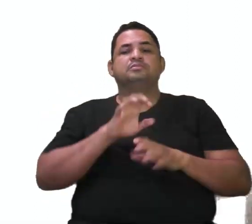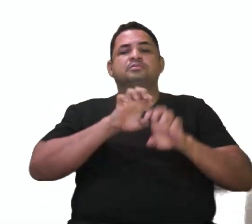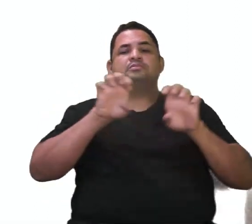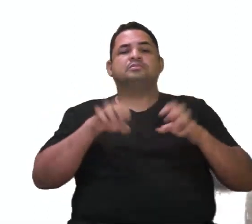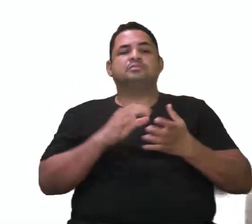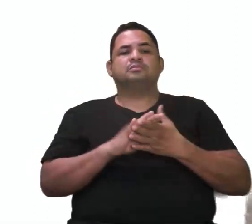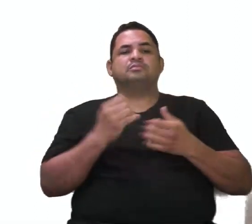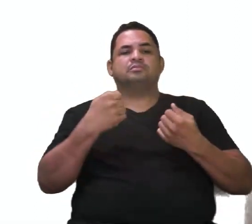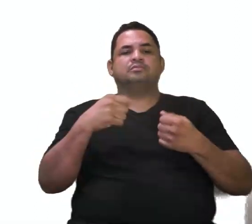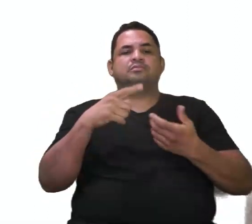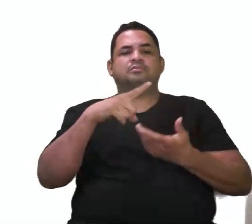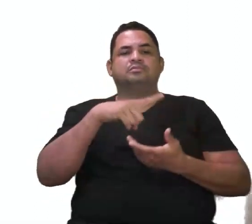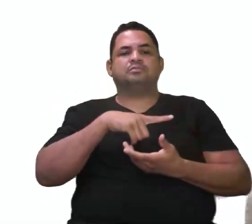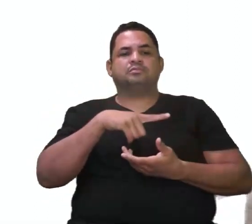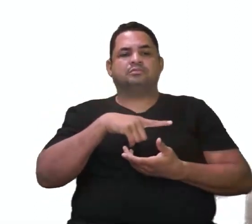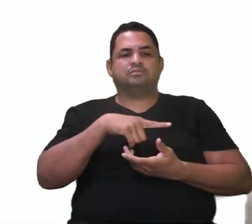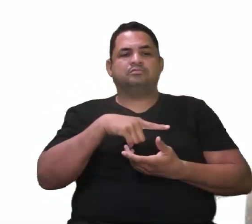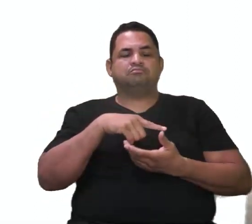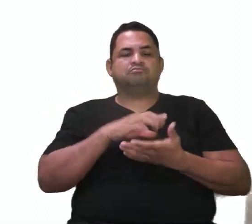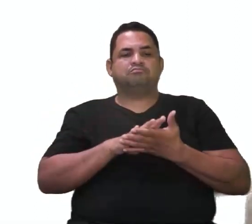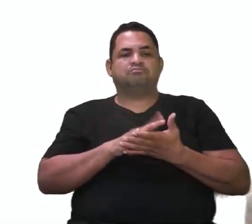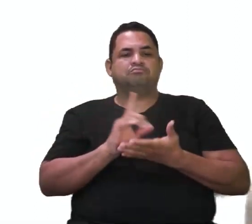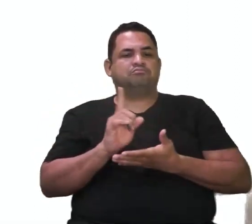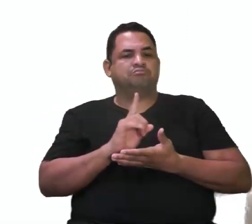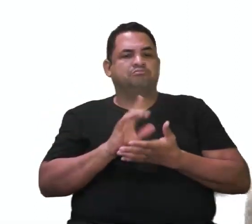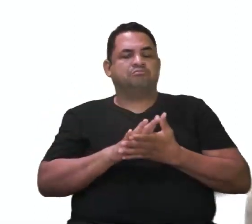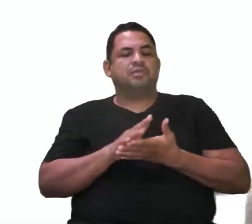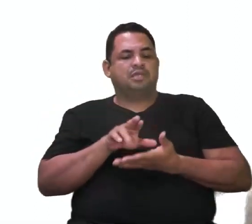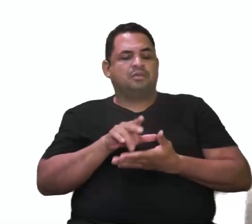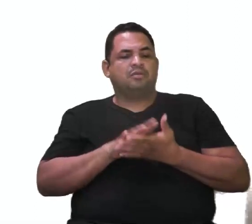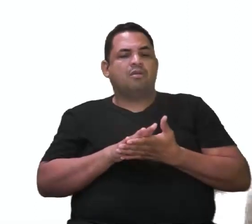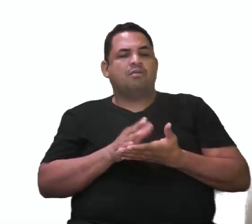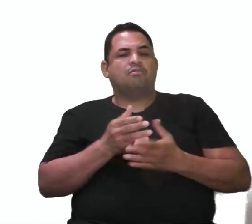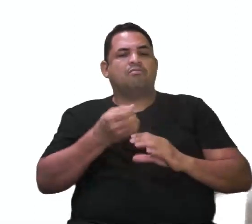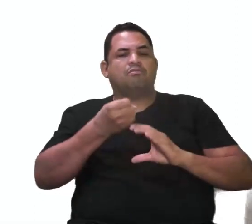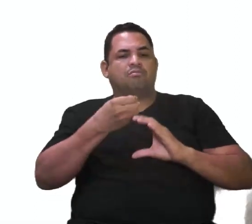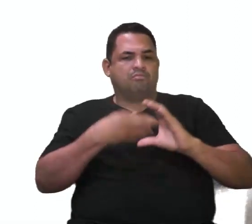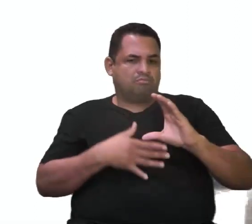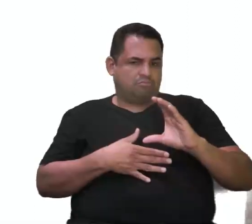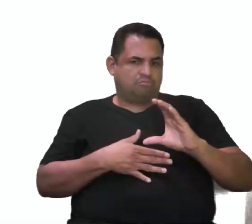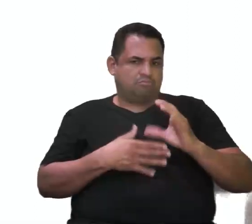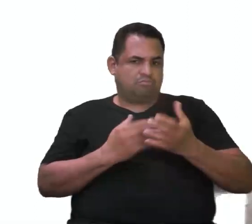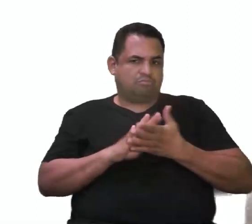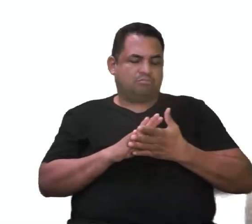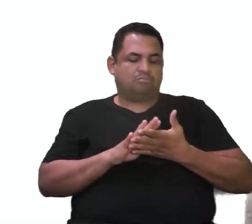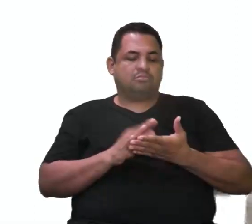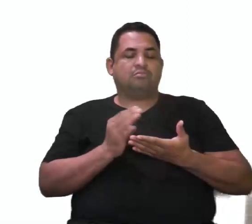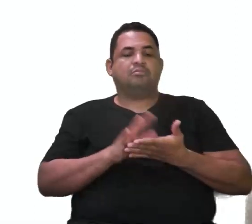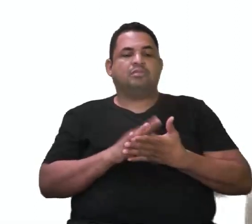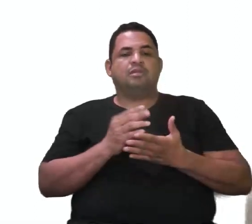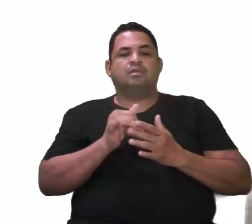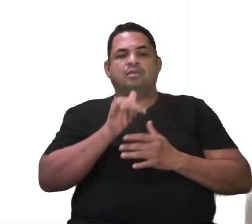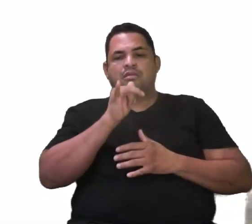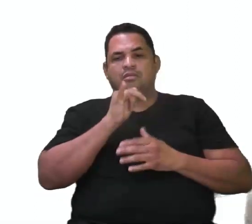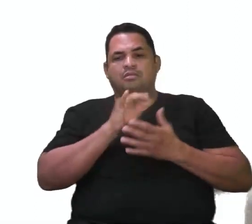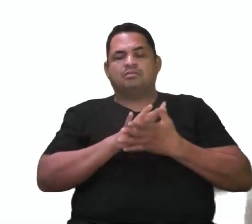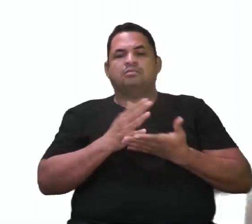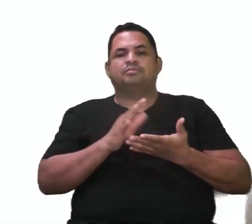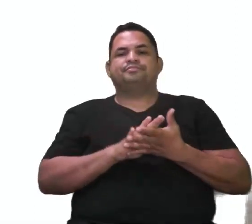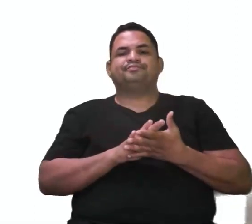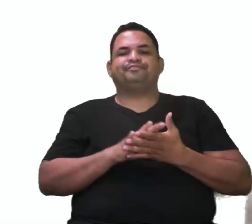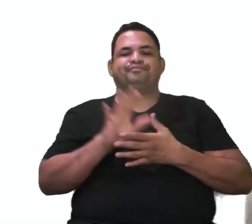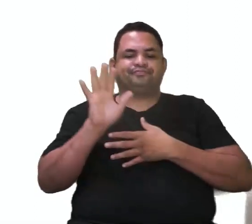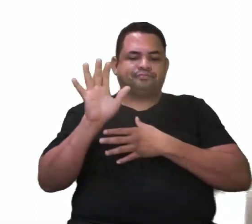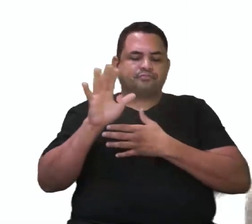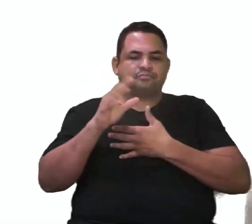Essas estruturas podem ou não exercer a mesma função, que a gente deu um exemplo lá na aula. A asa do mocego,